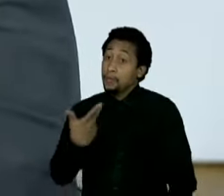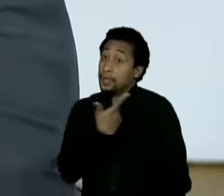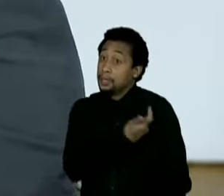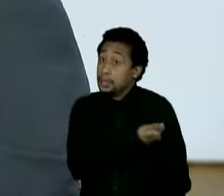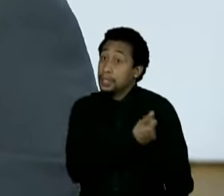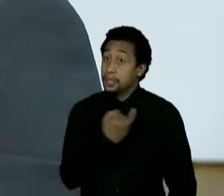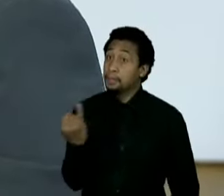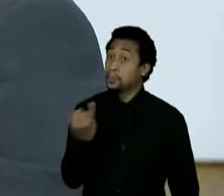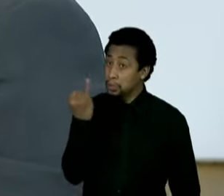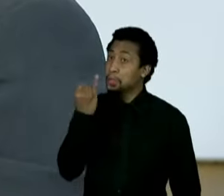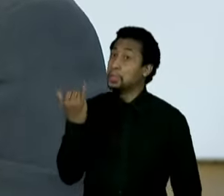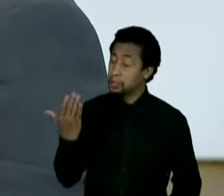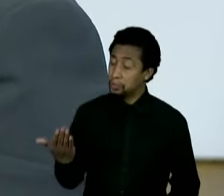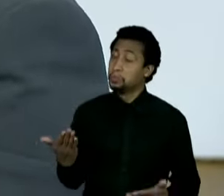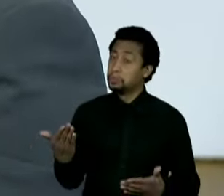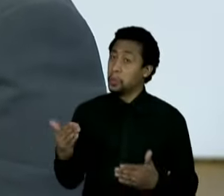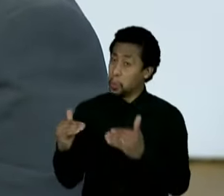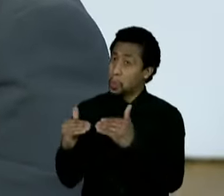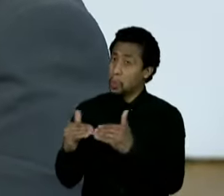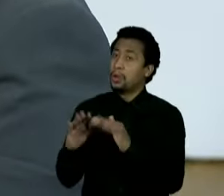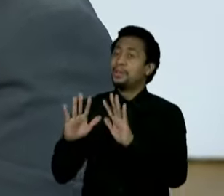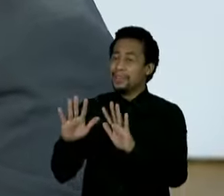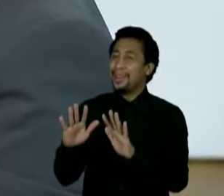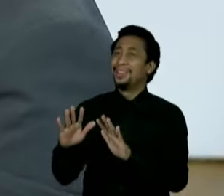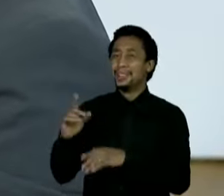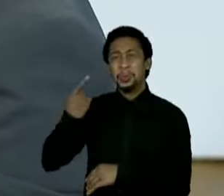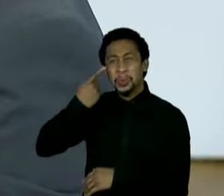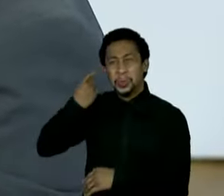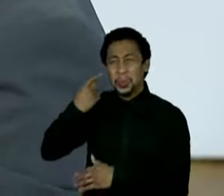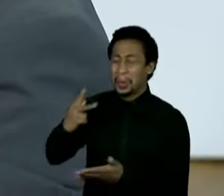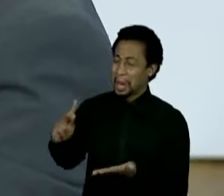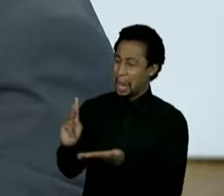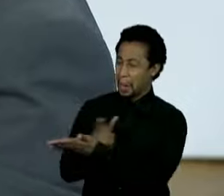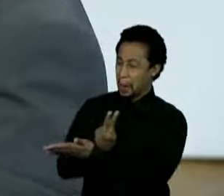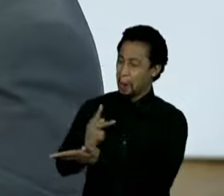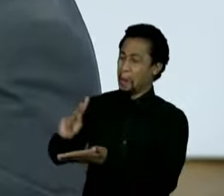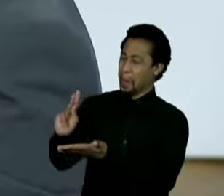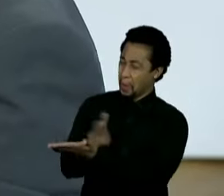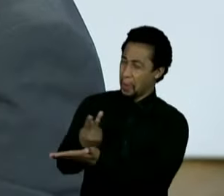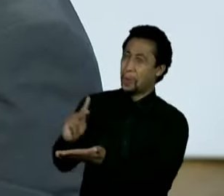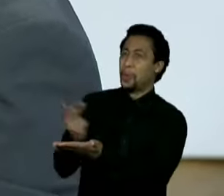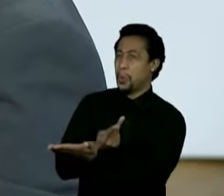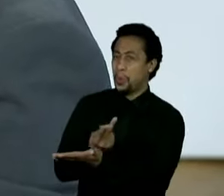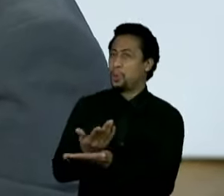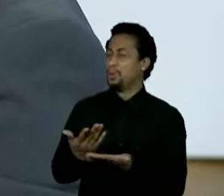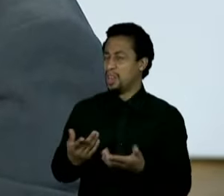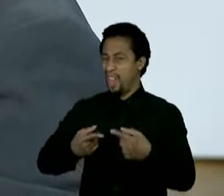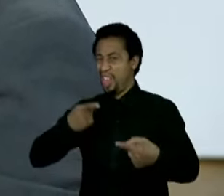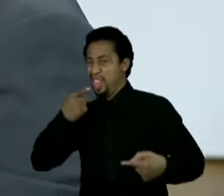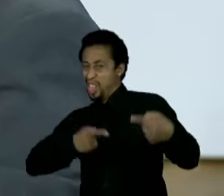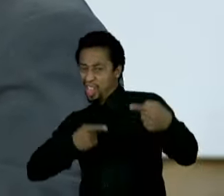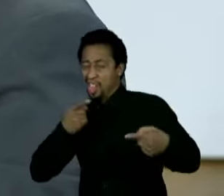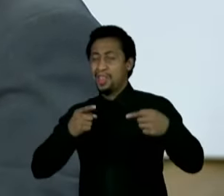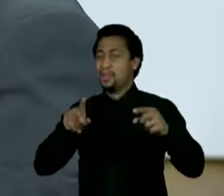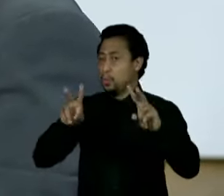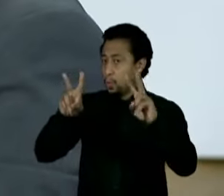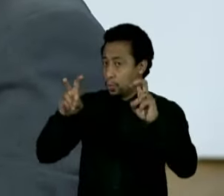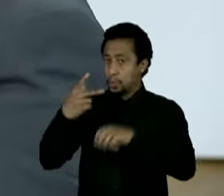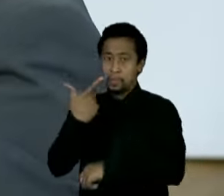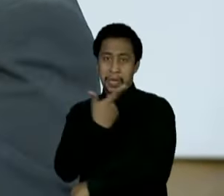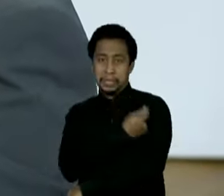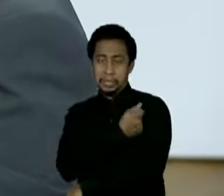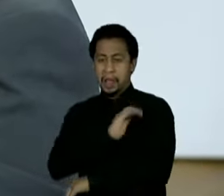é que eles erraram tanto, porque, por exemplo, eles fizeram aquela, uma bateção de cabeça com essa história da vacina, de